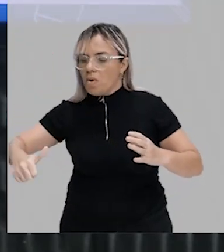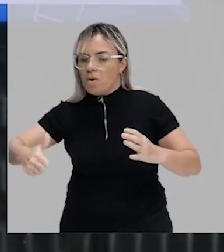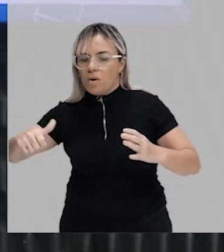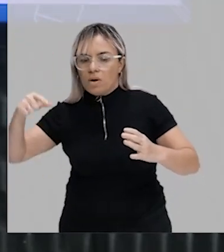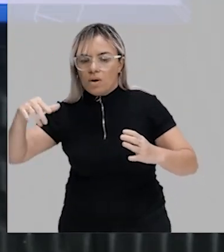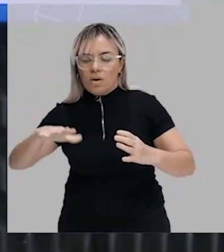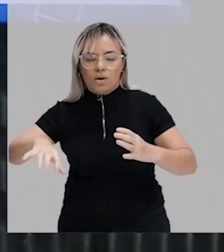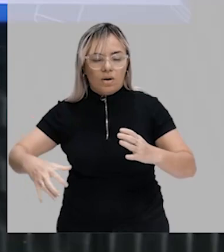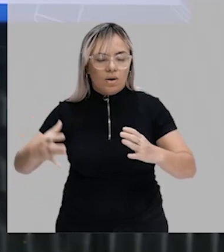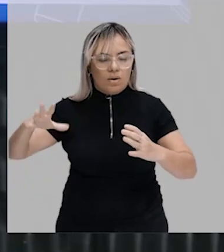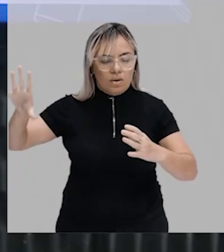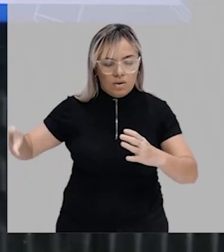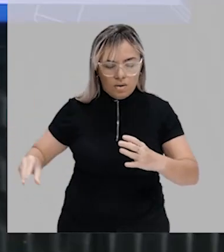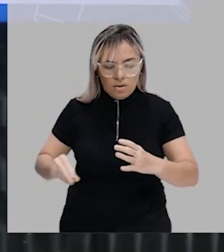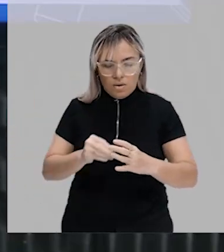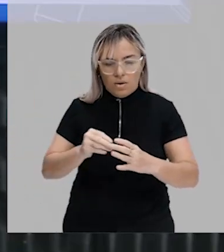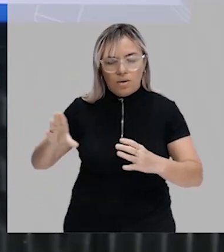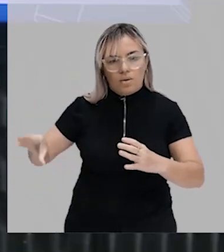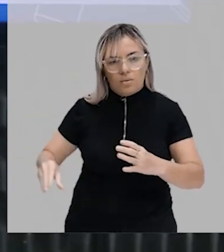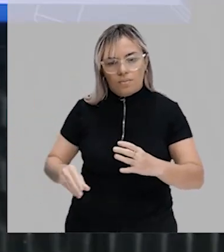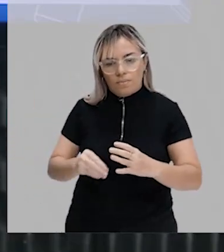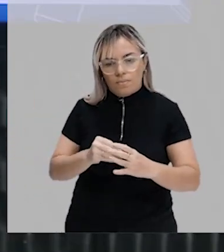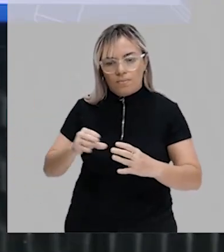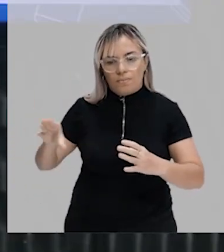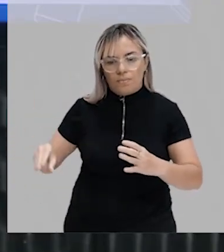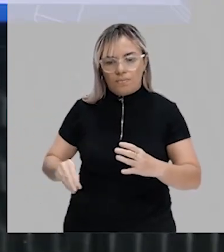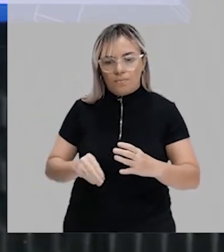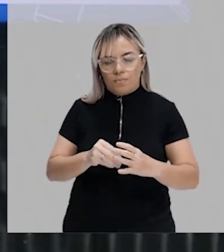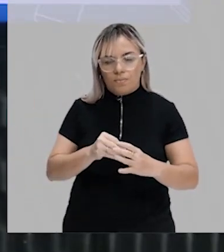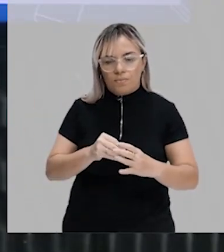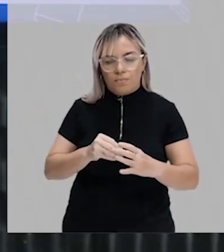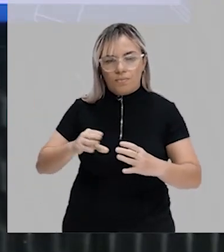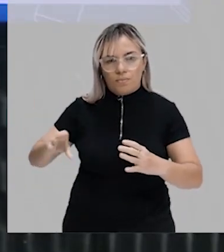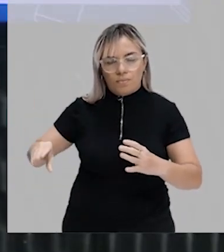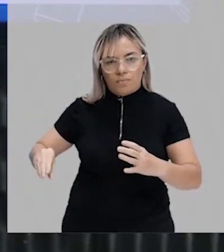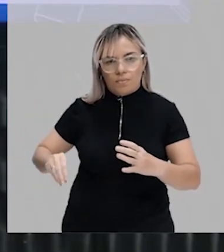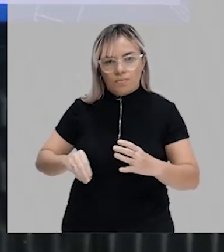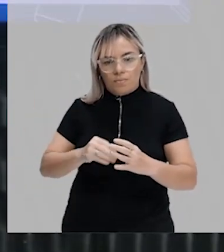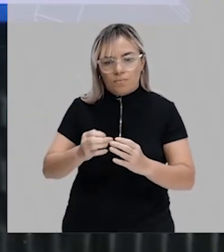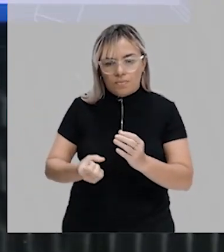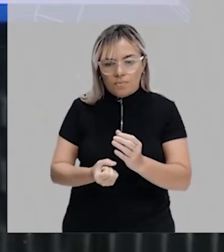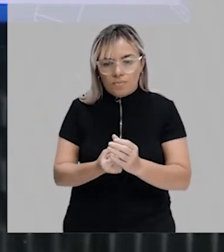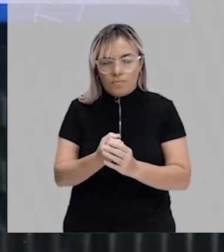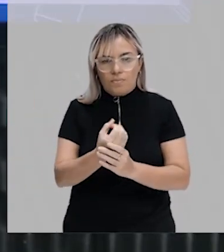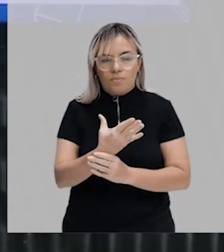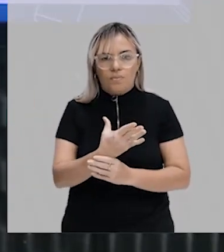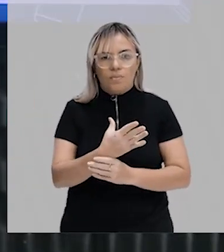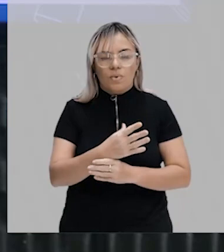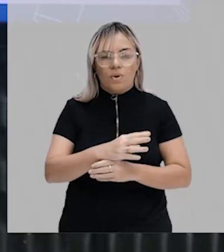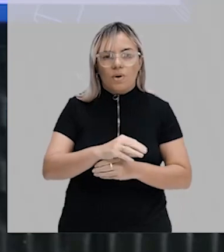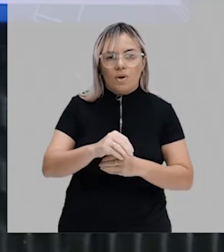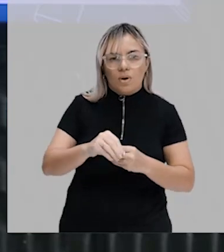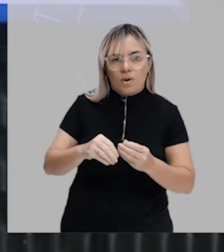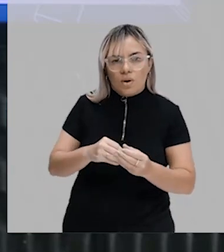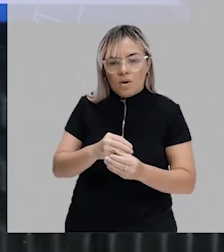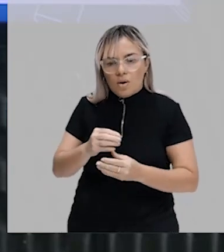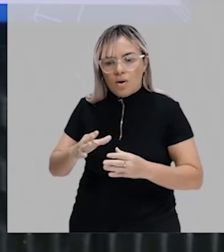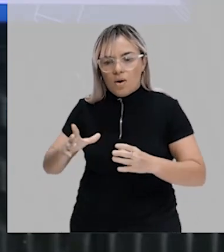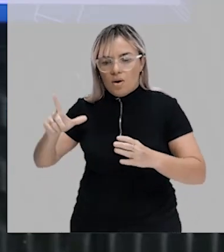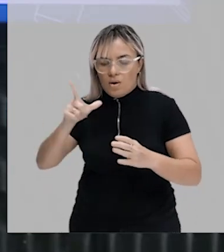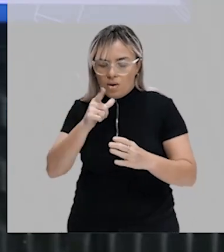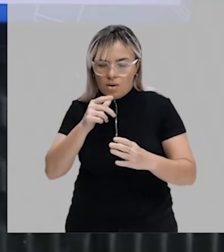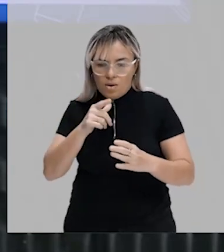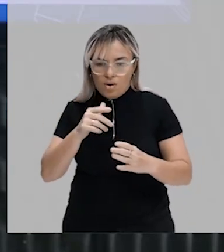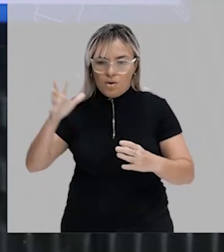acontecia o que a gente chama de sopa, a formação de sopas nutritivas. Por quê? Essa água, quando ela